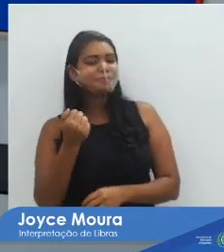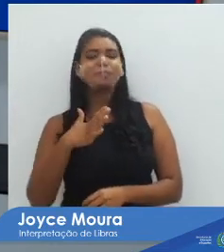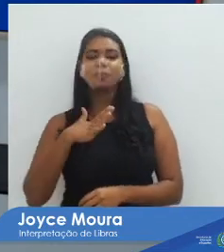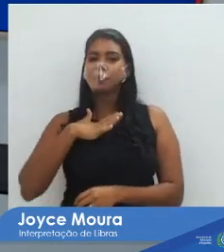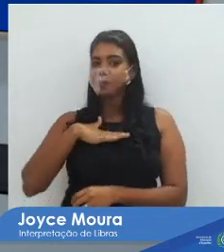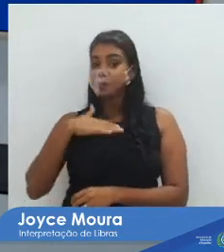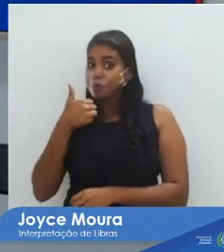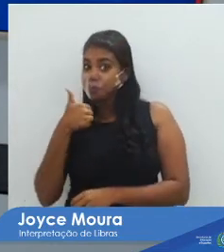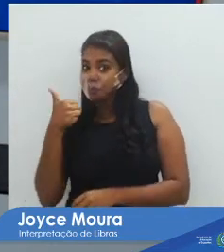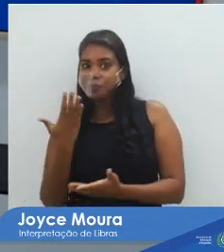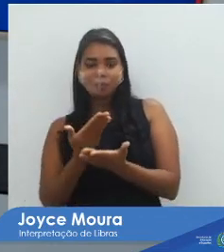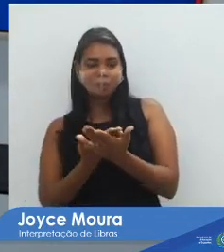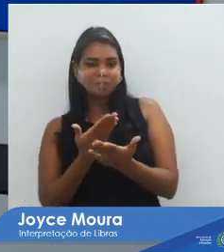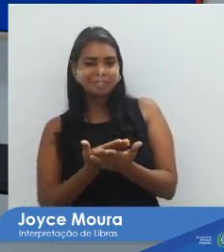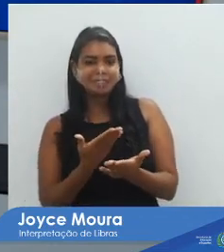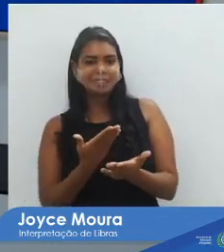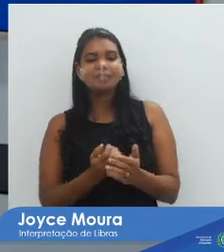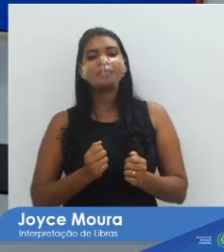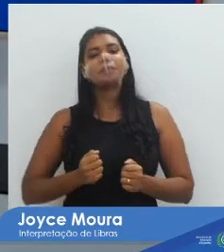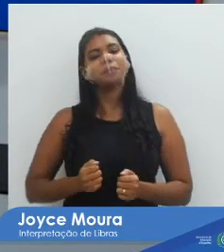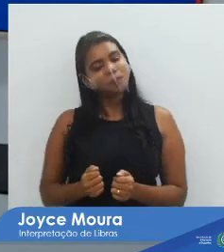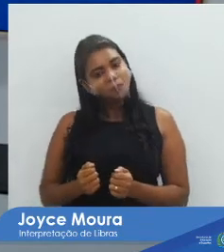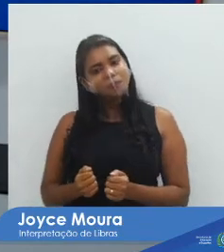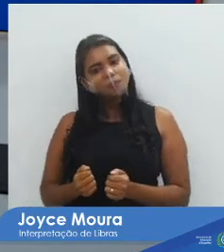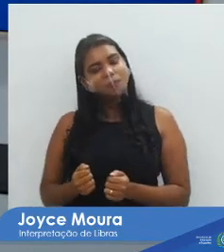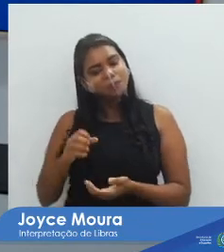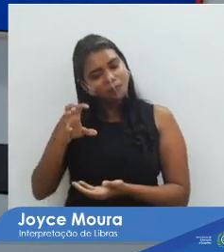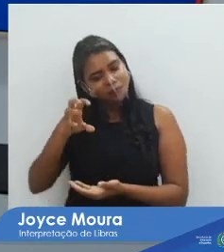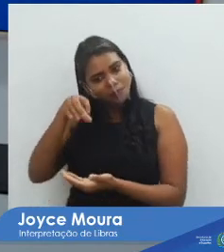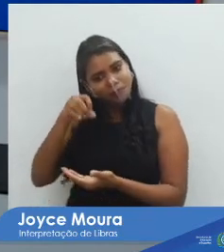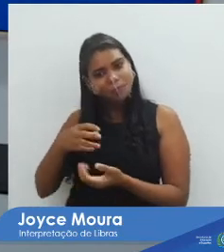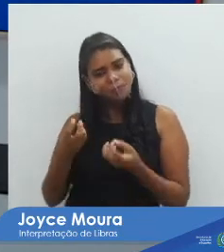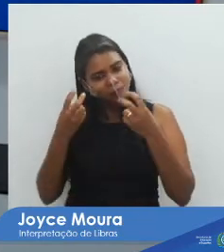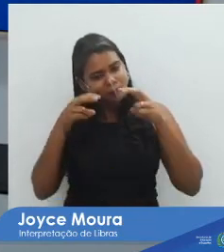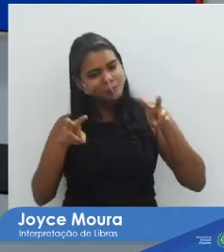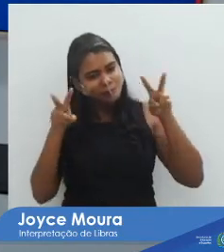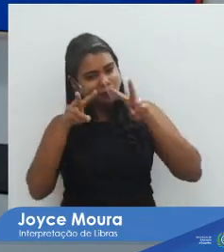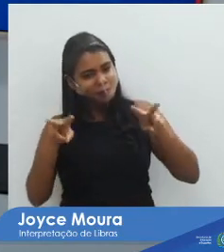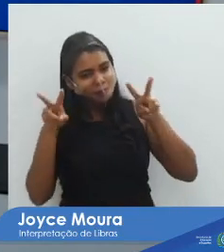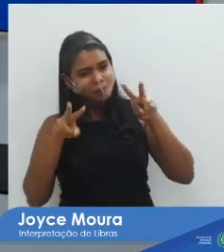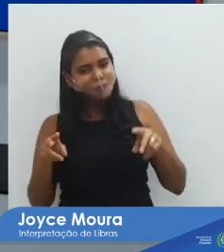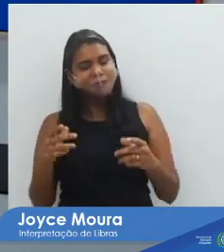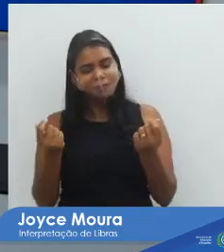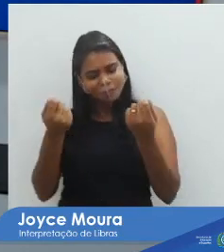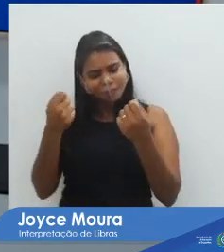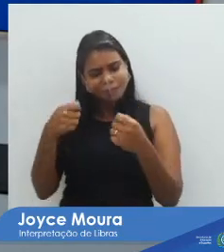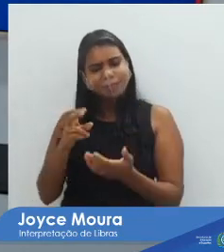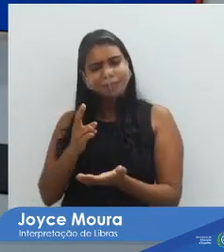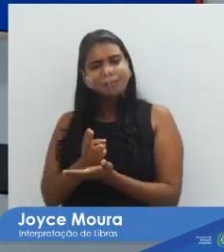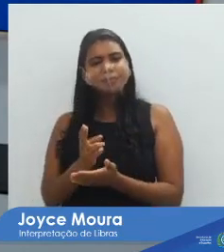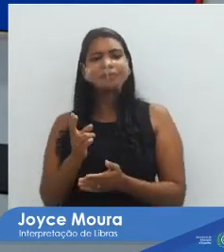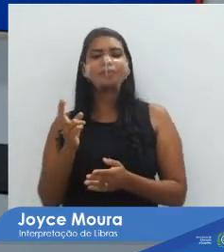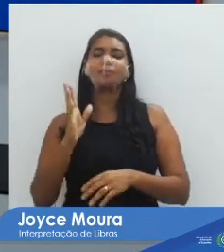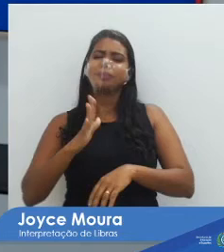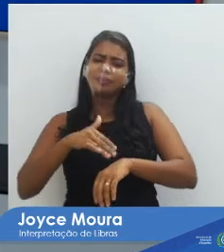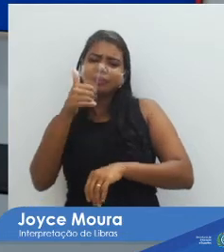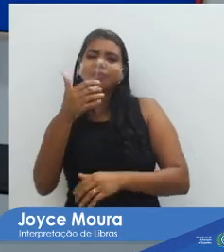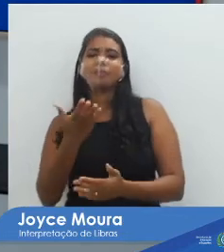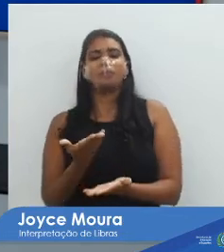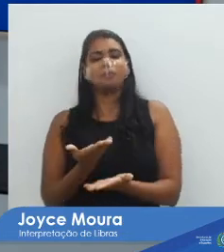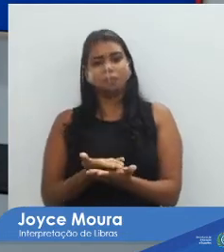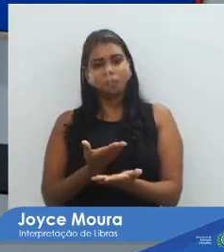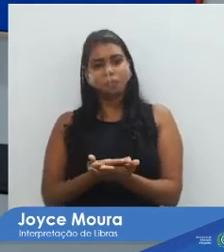like nas nossas aulas, para que o nosso canal possa ter cada vez mais visibilidade e que vocês possam cada vez assistir aulas melhores